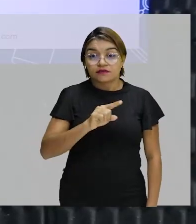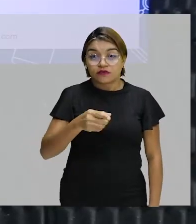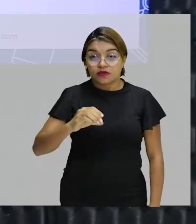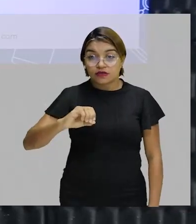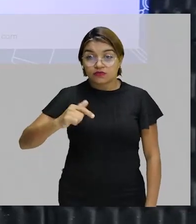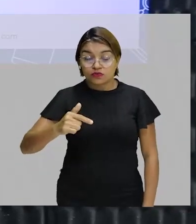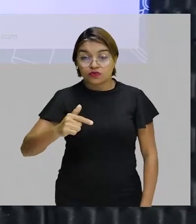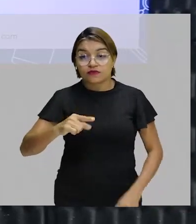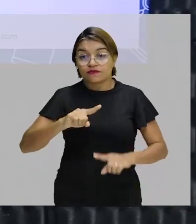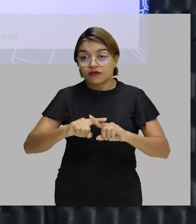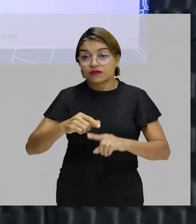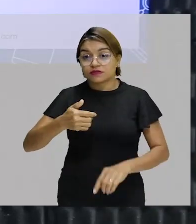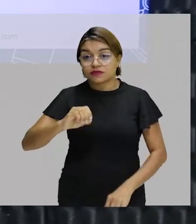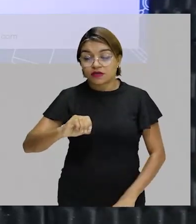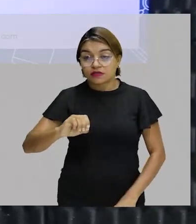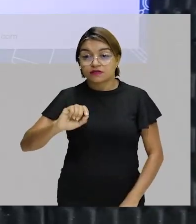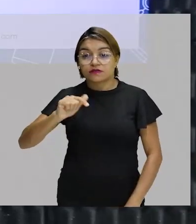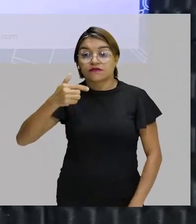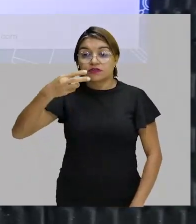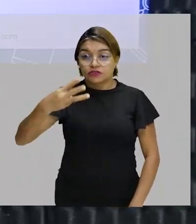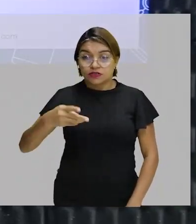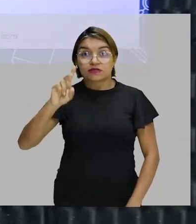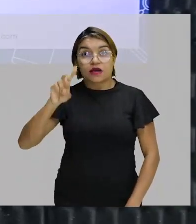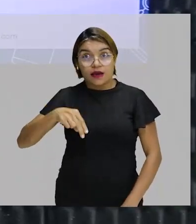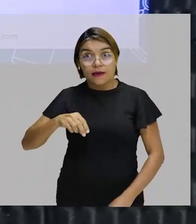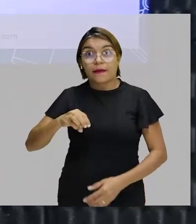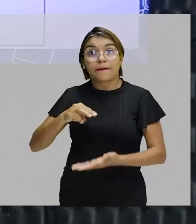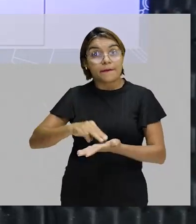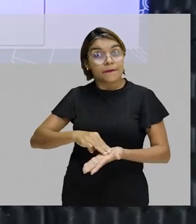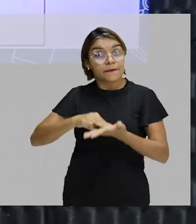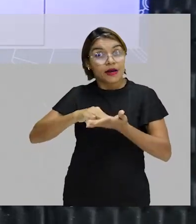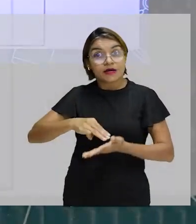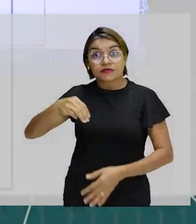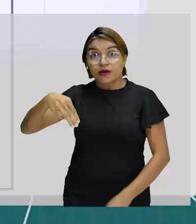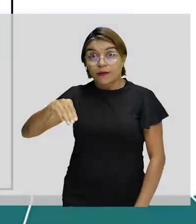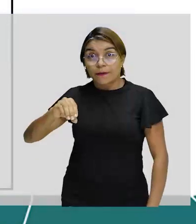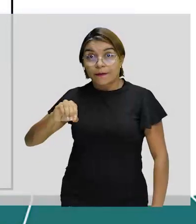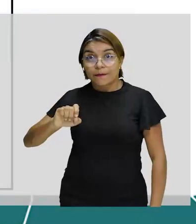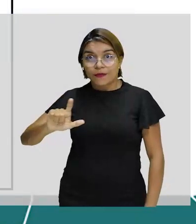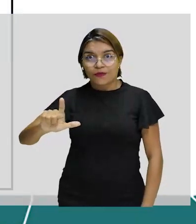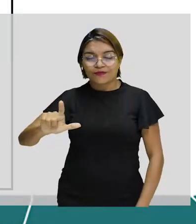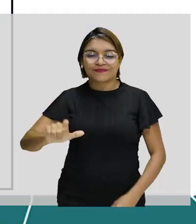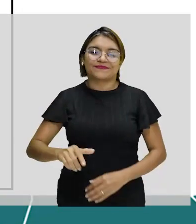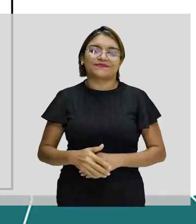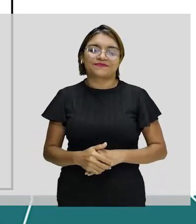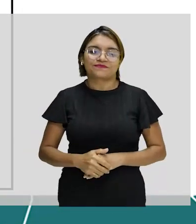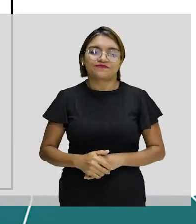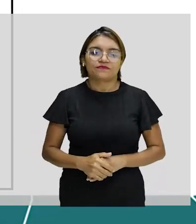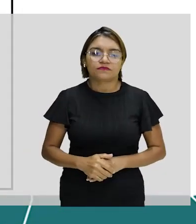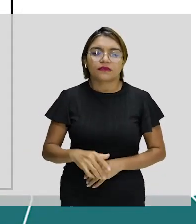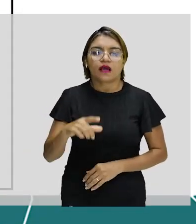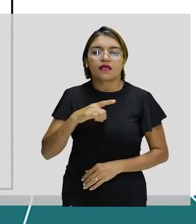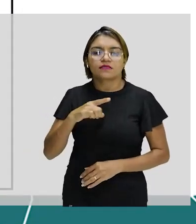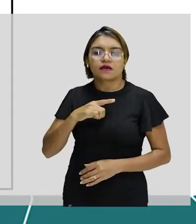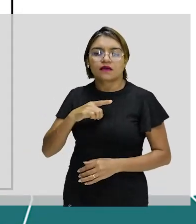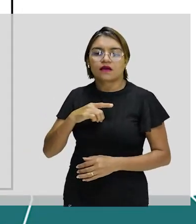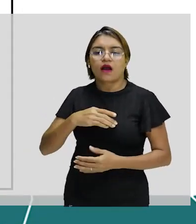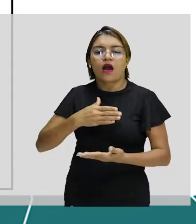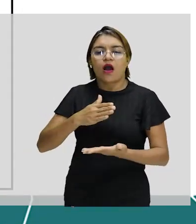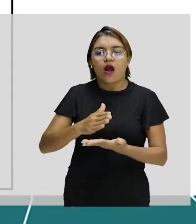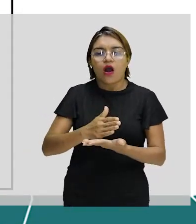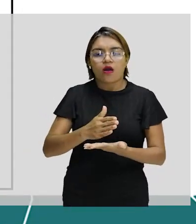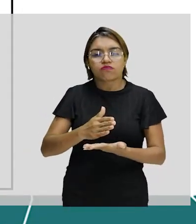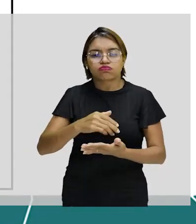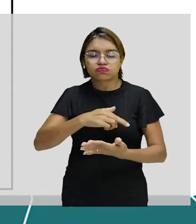massa molar, a massa do mol. Show? Vamos ver algumas aplicações